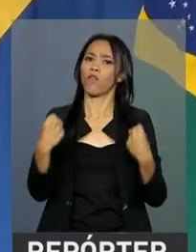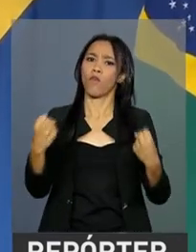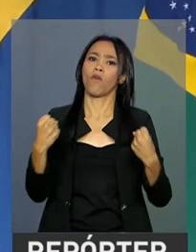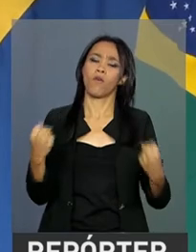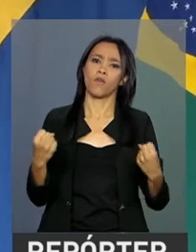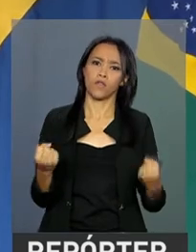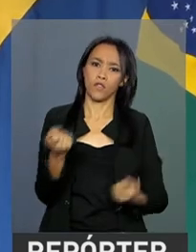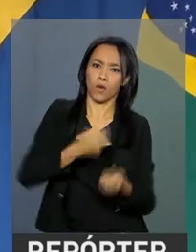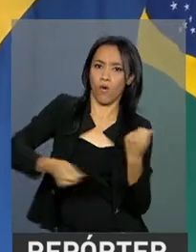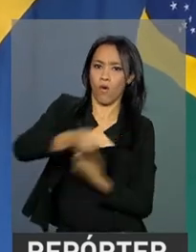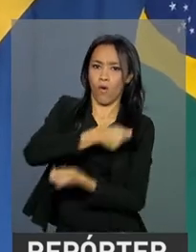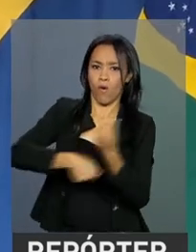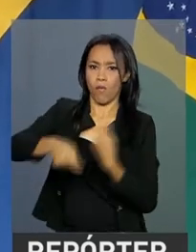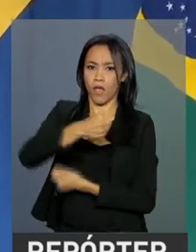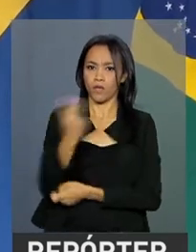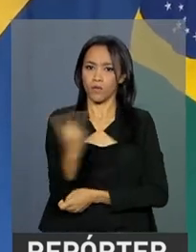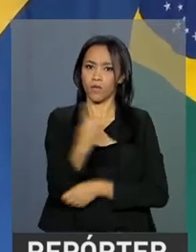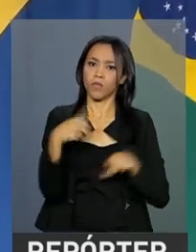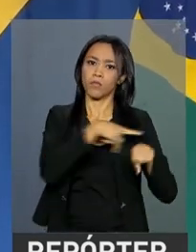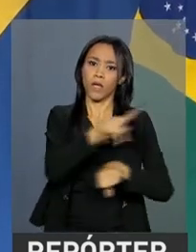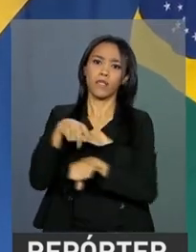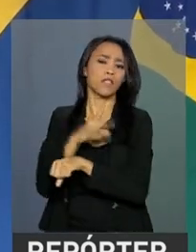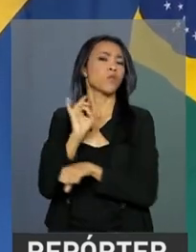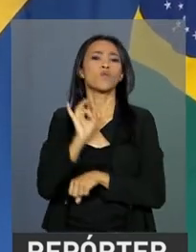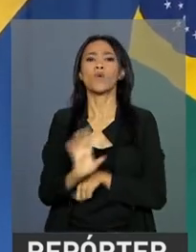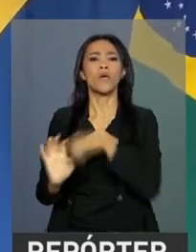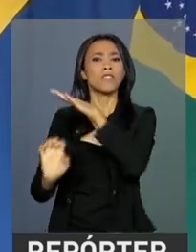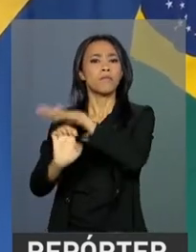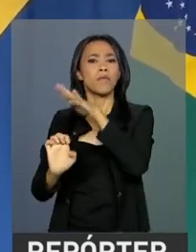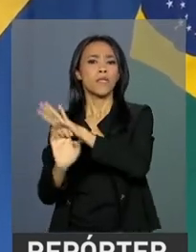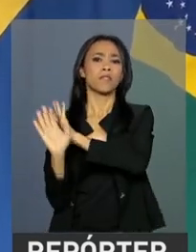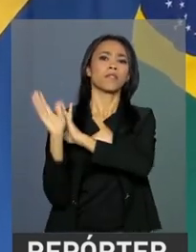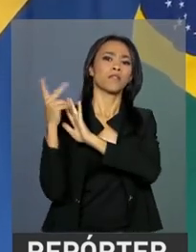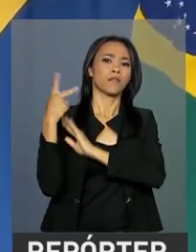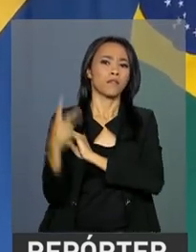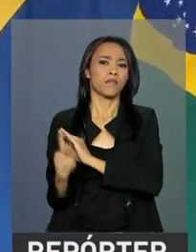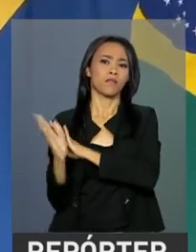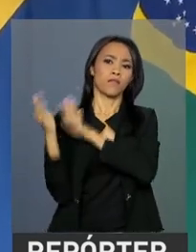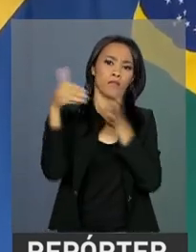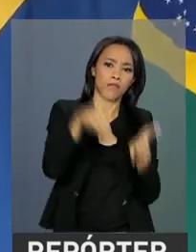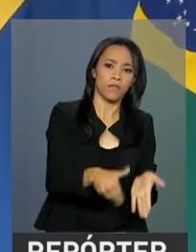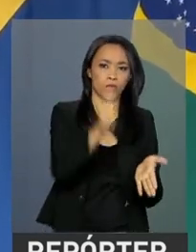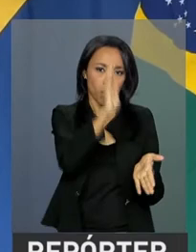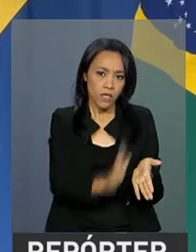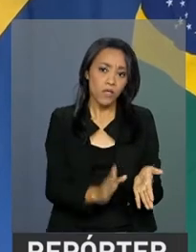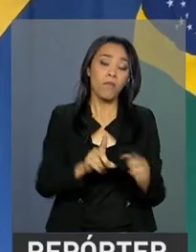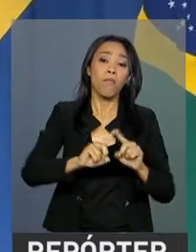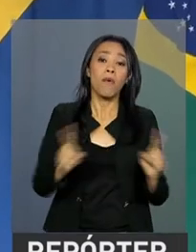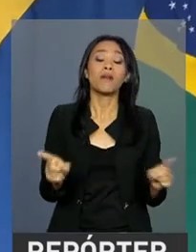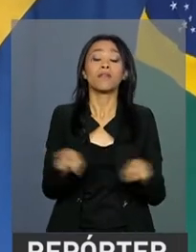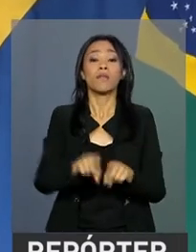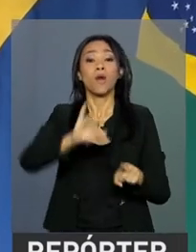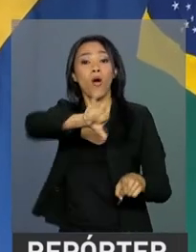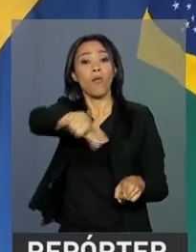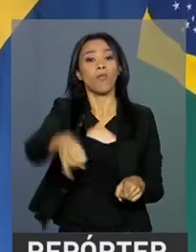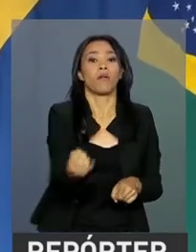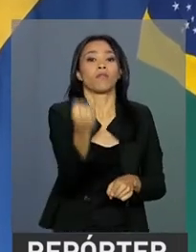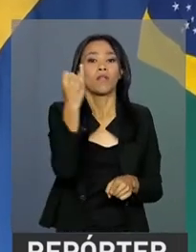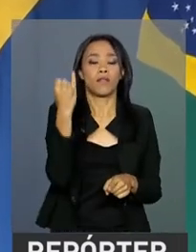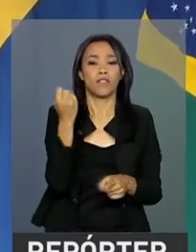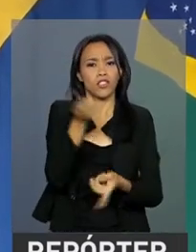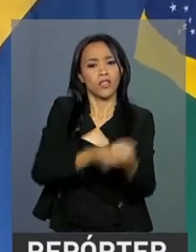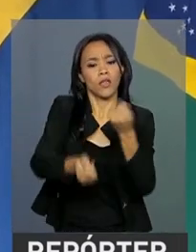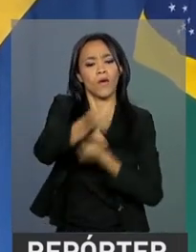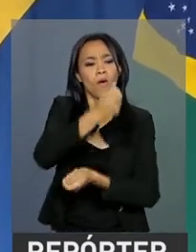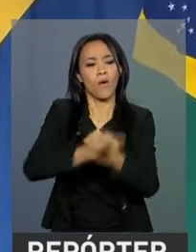países, tendo como base não só as empresas suecas já instaladas aqui, mas também as novas oportunidades de negócios oferecidas